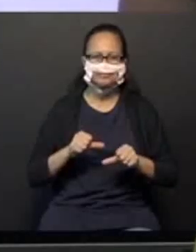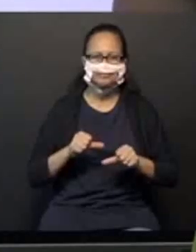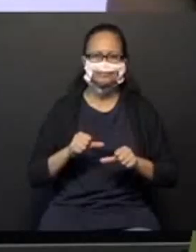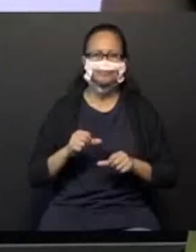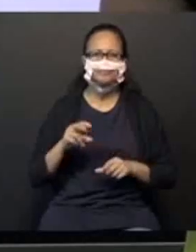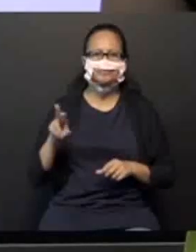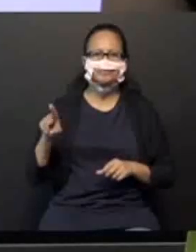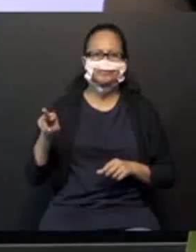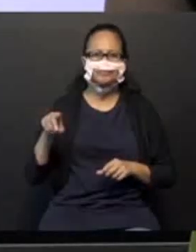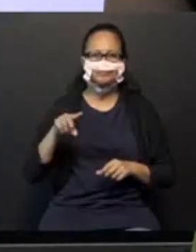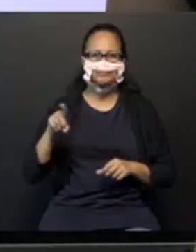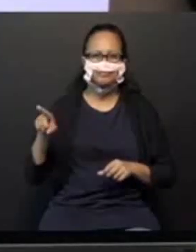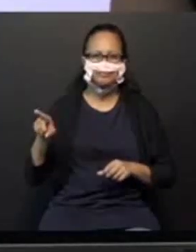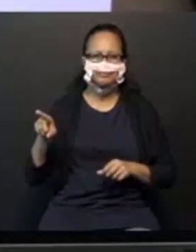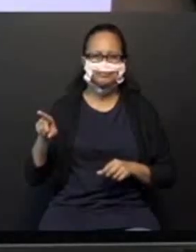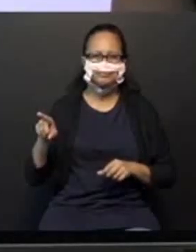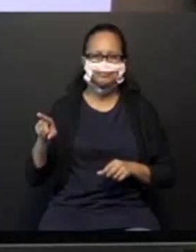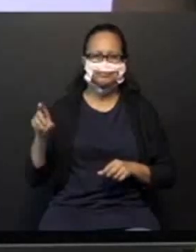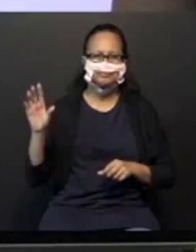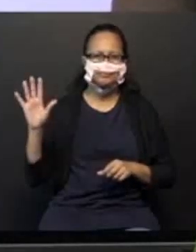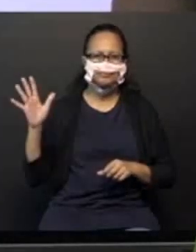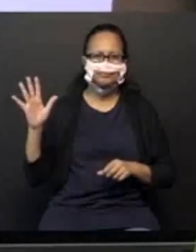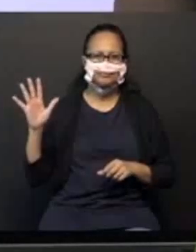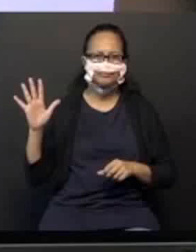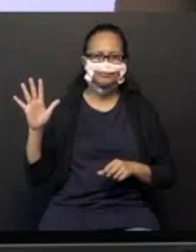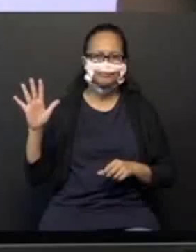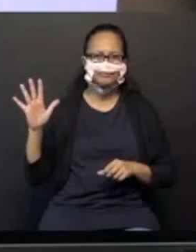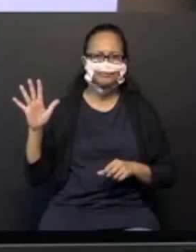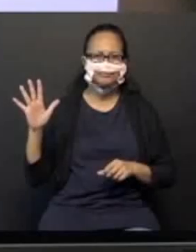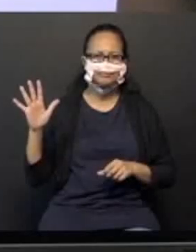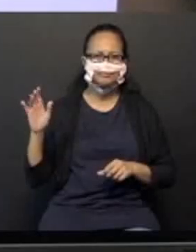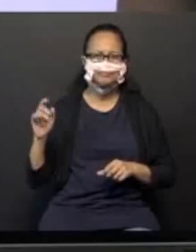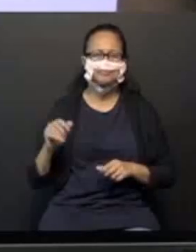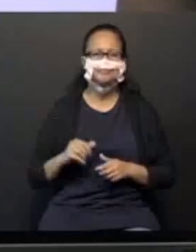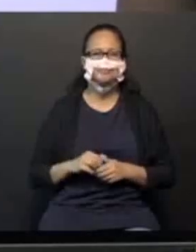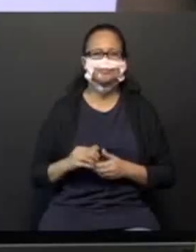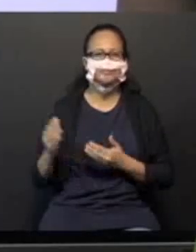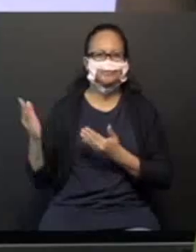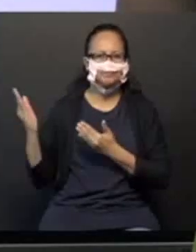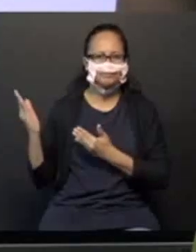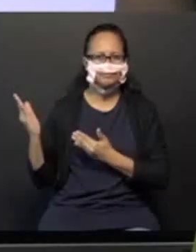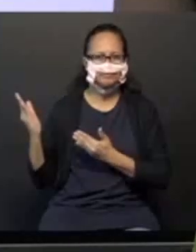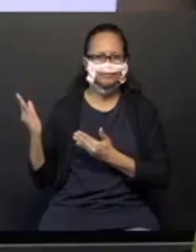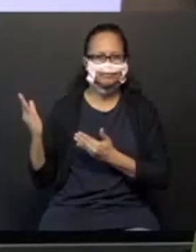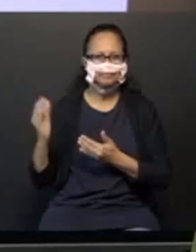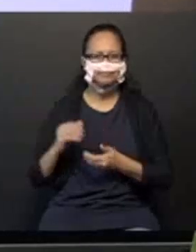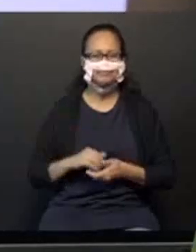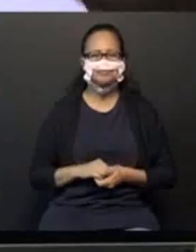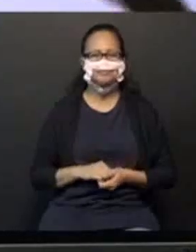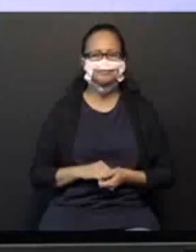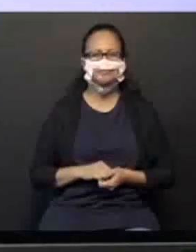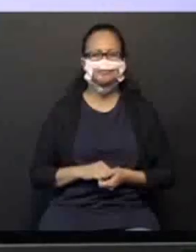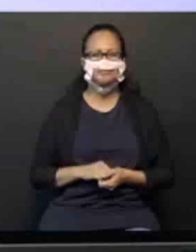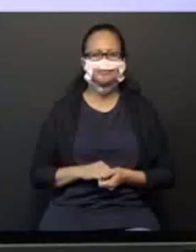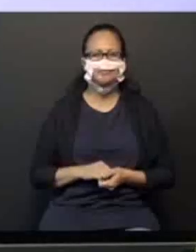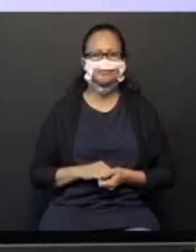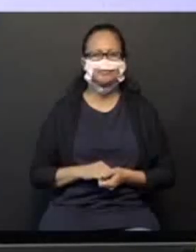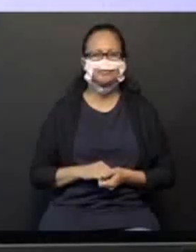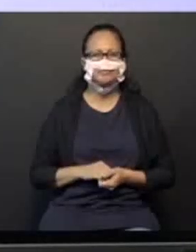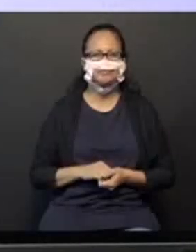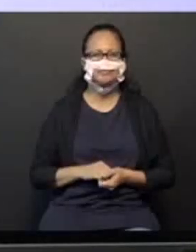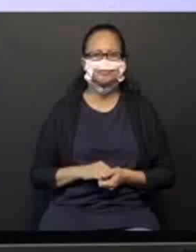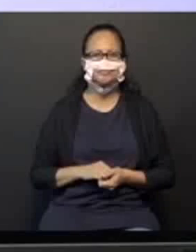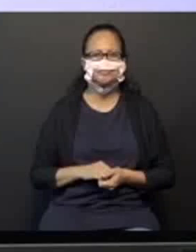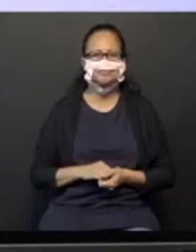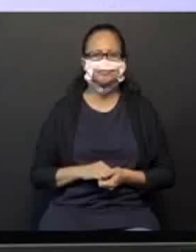ok? Essa mão aqui, ó, ela é a mão direita. Essa mão